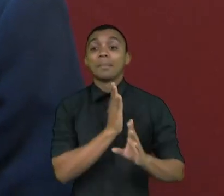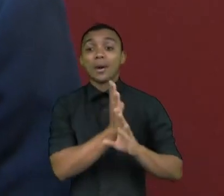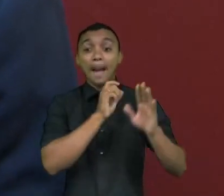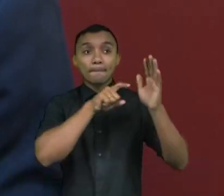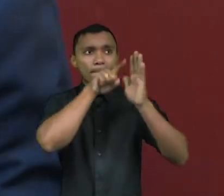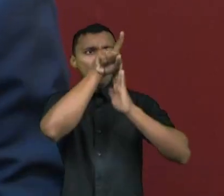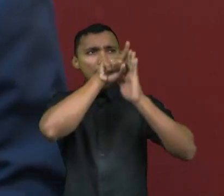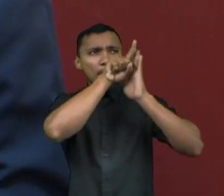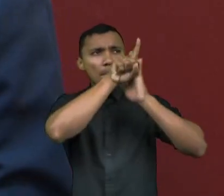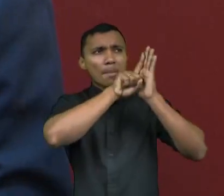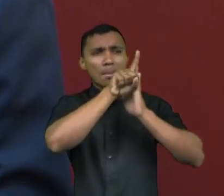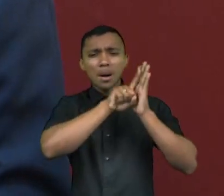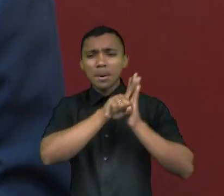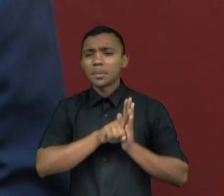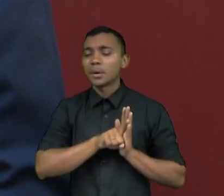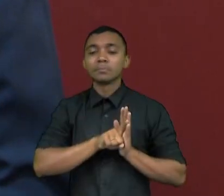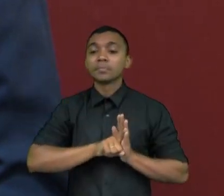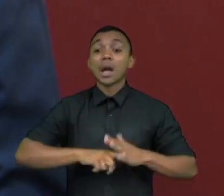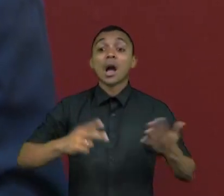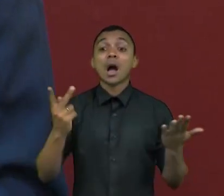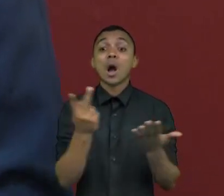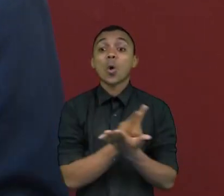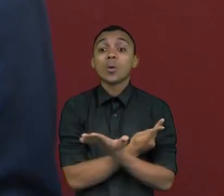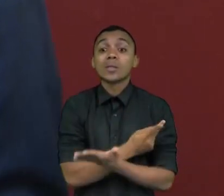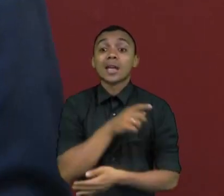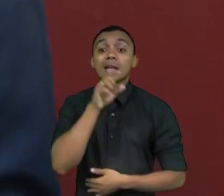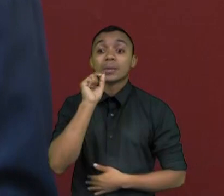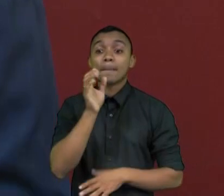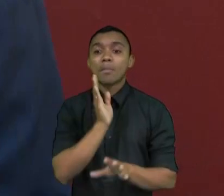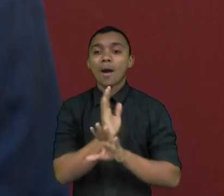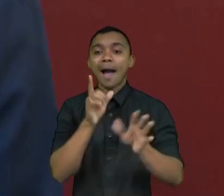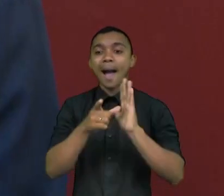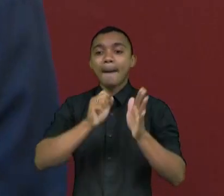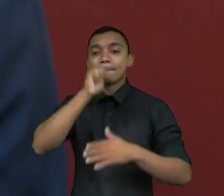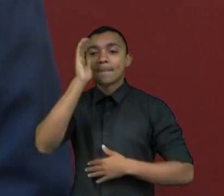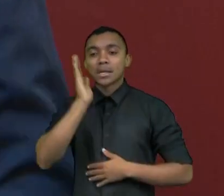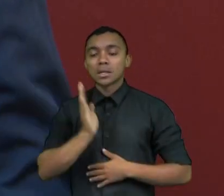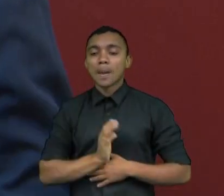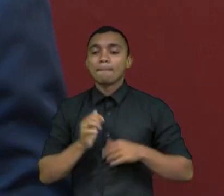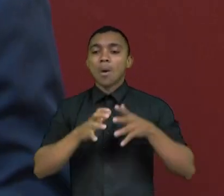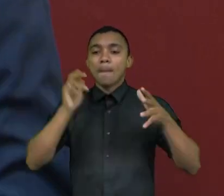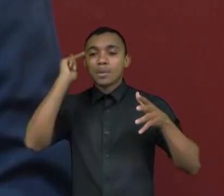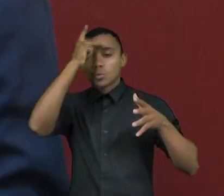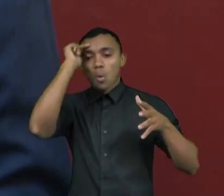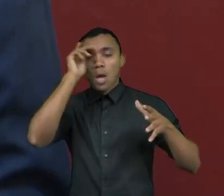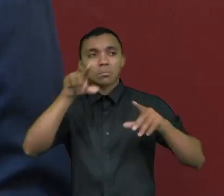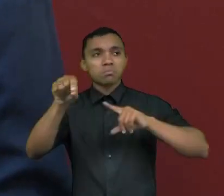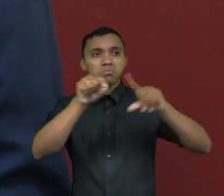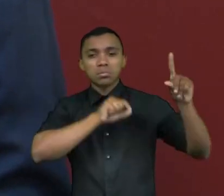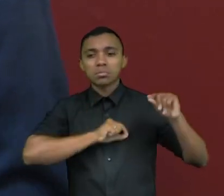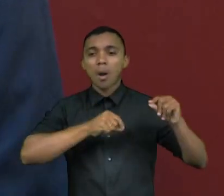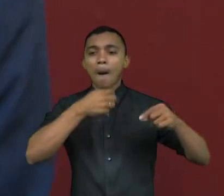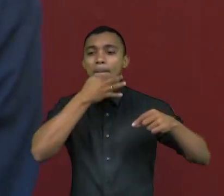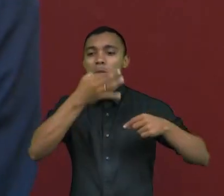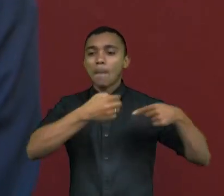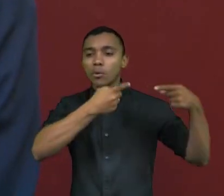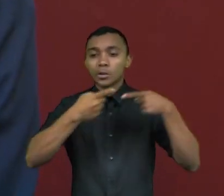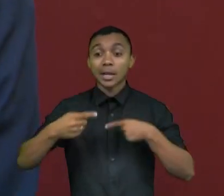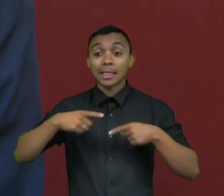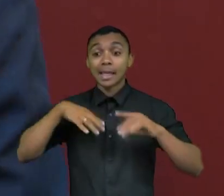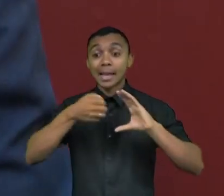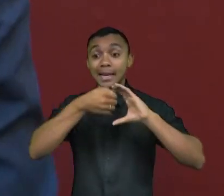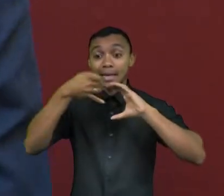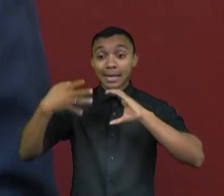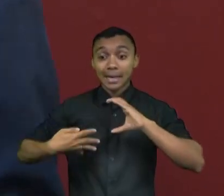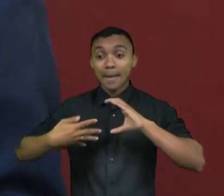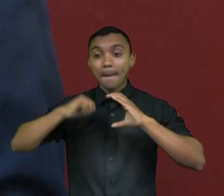feitas, elas consideram que a população forma a opinião, e principalmente a opinião política, baseada em algumas características. As principais é